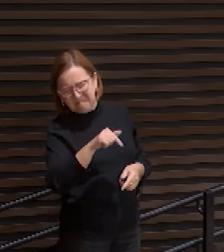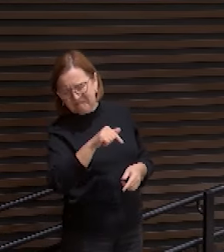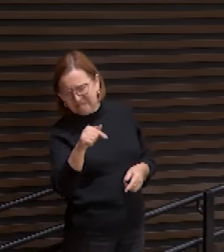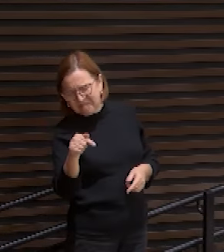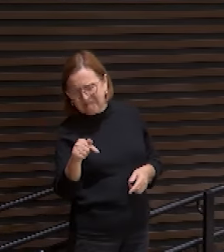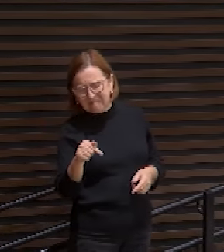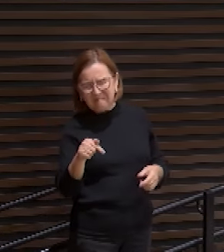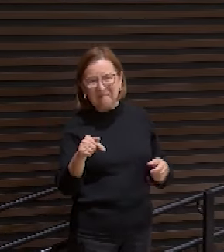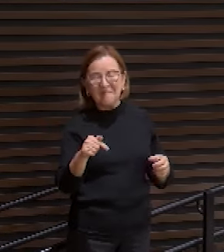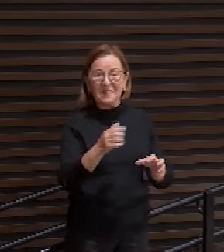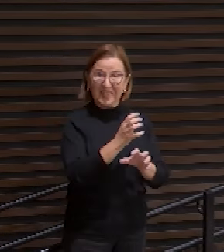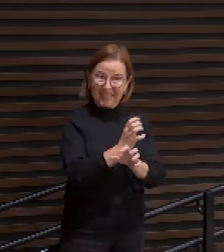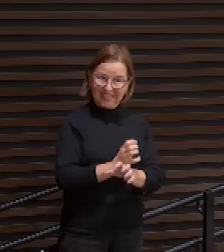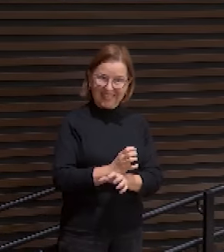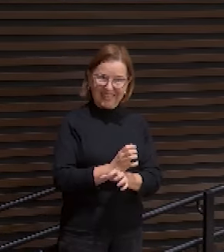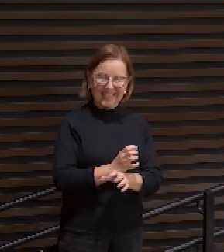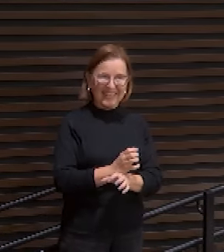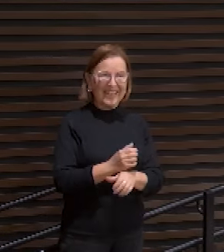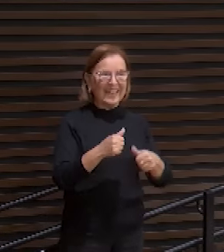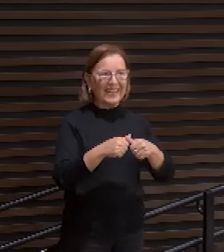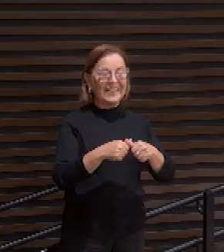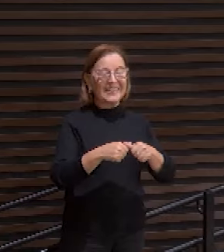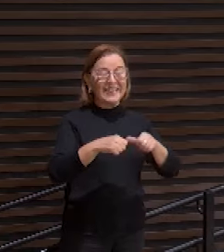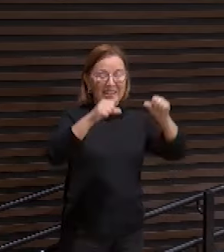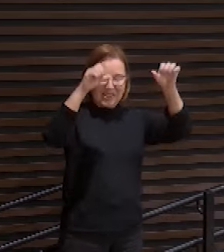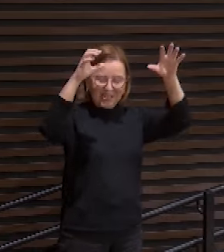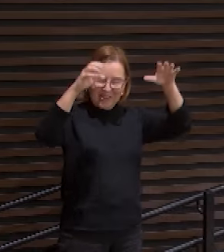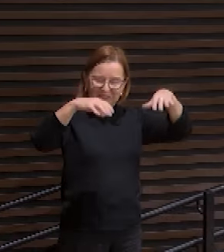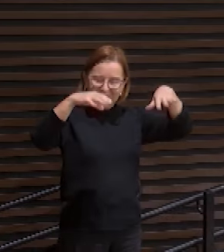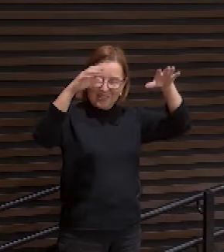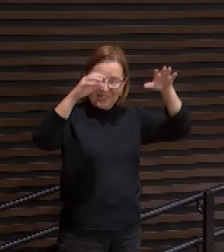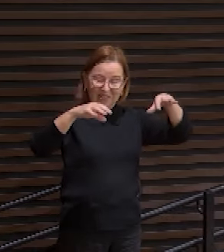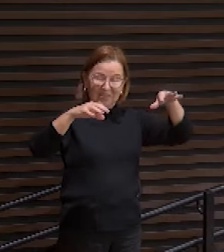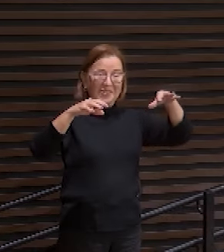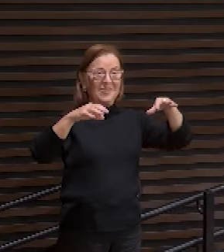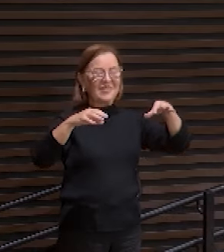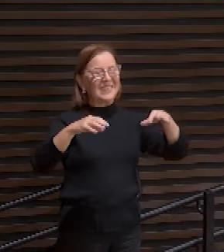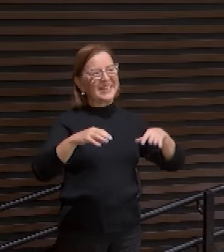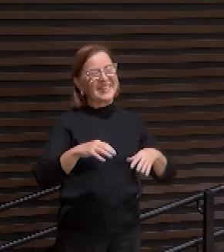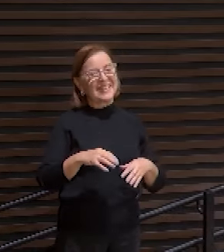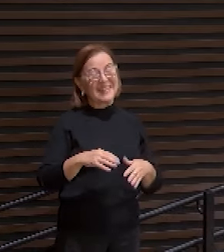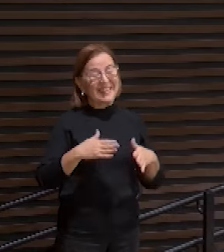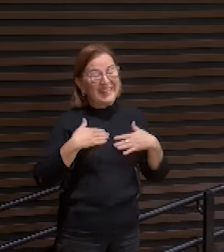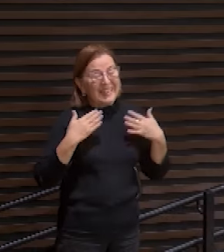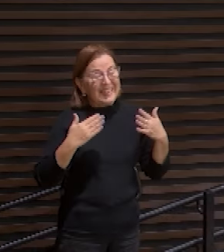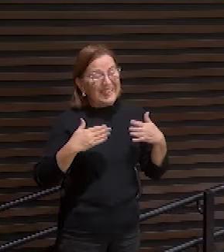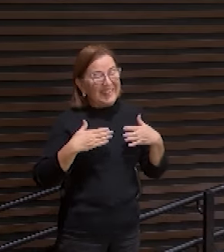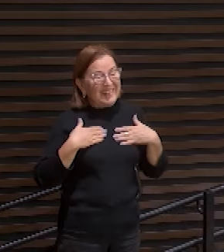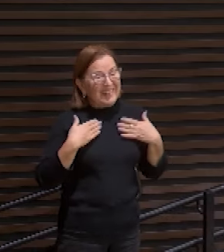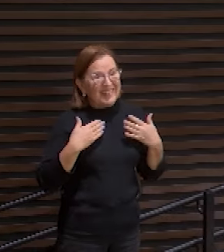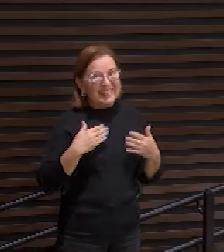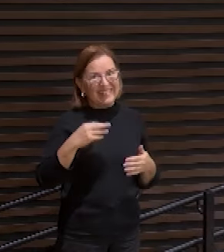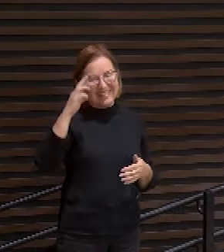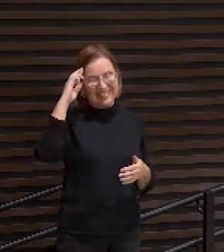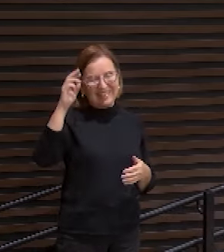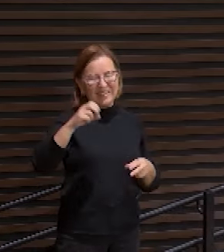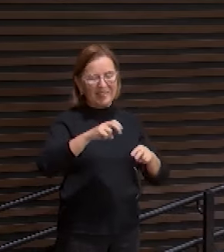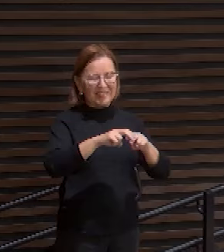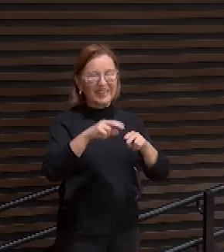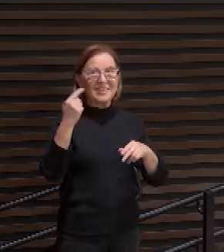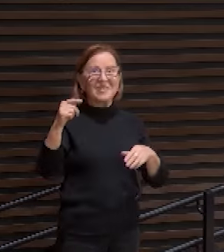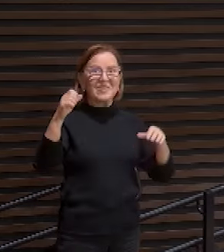estil, essa chuva bendita que Ele fez cair sobre nós. Me alegro muito no Senhor pelas Suas bênçãos.